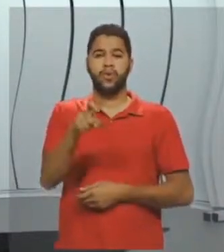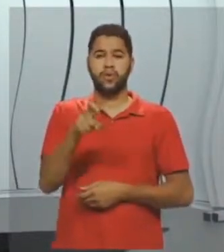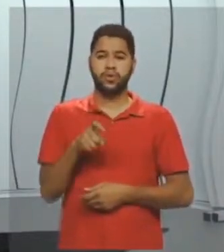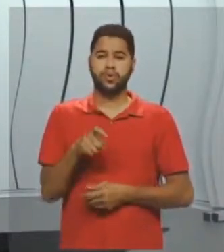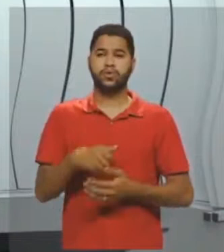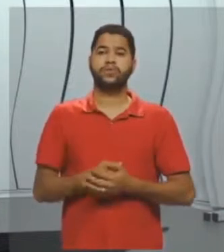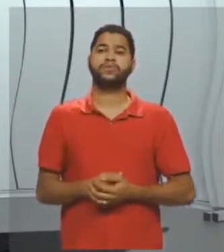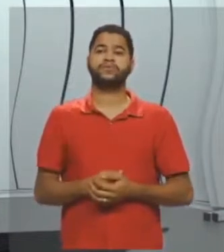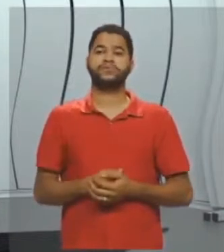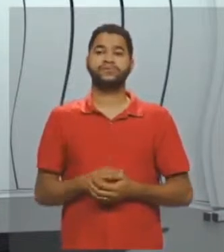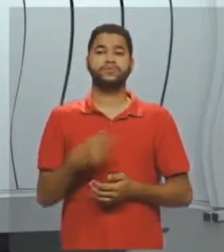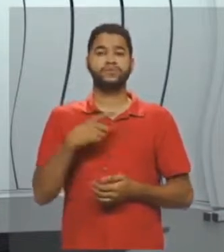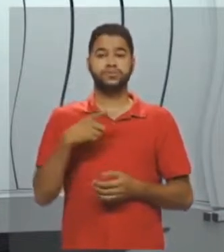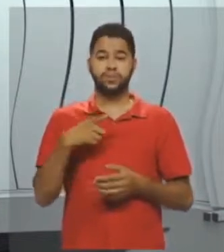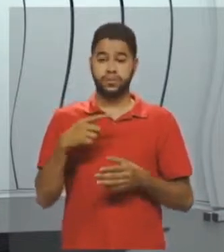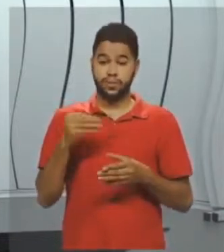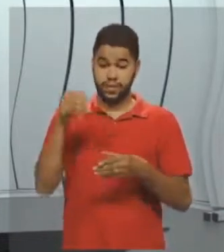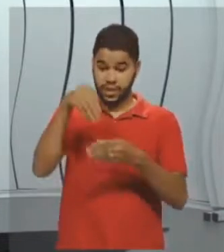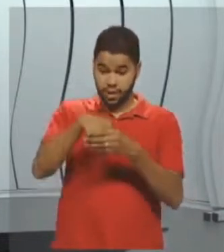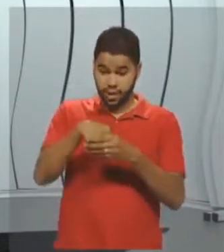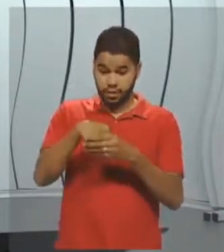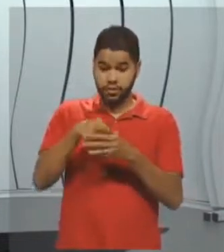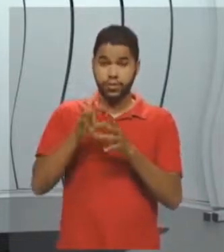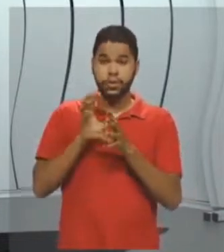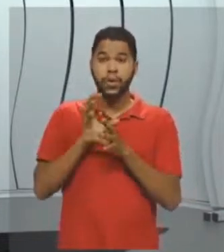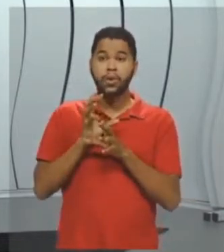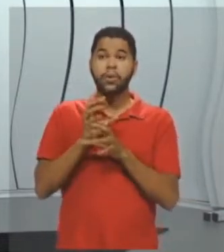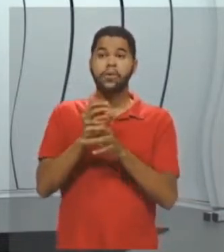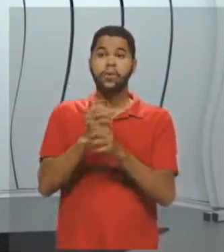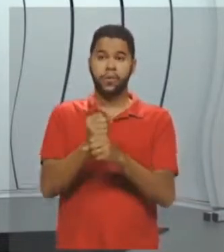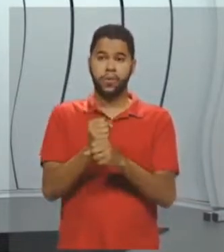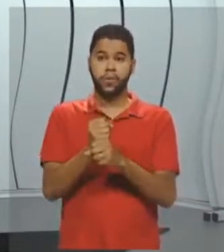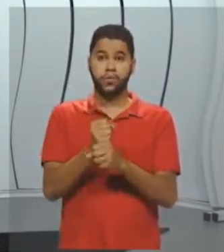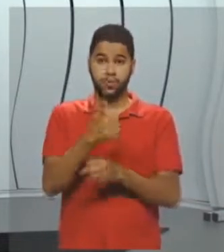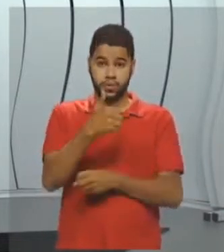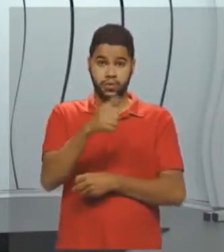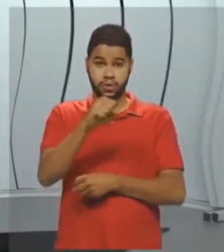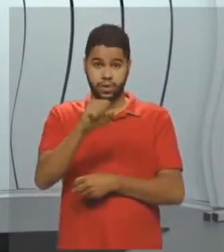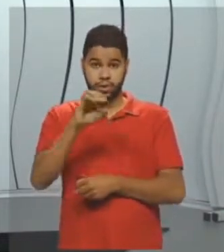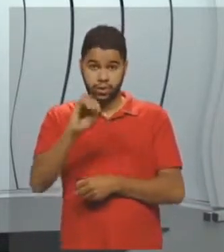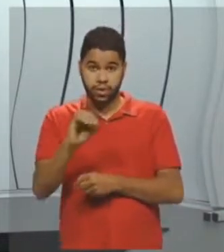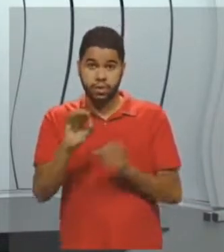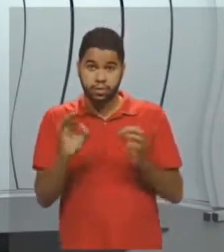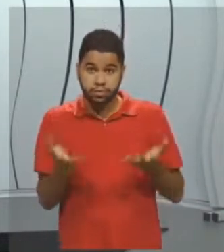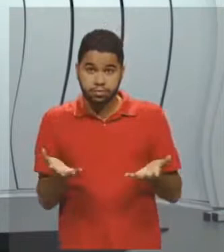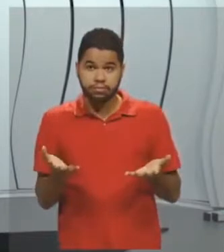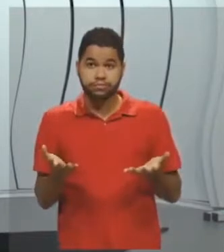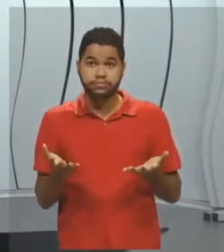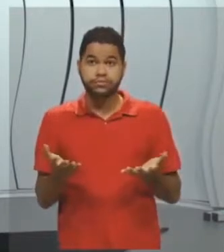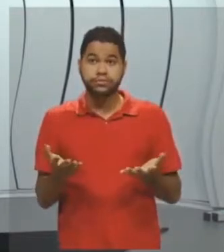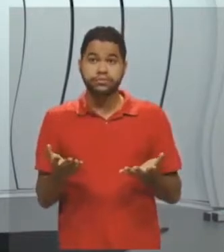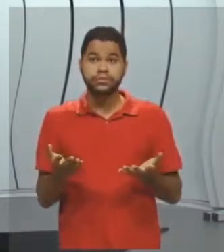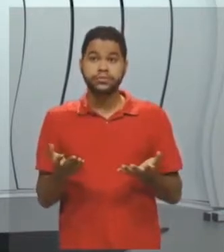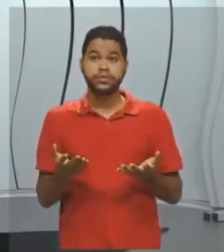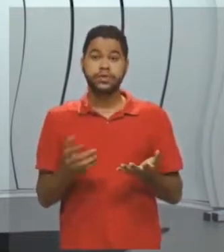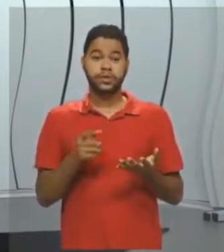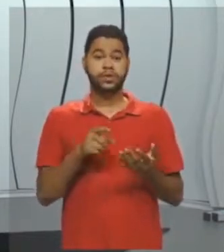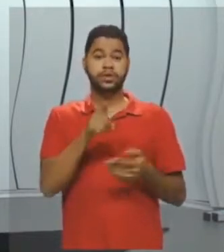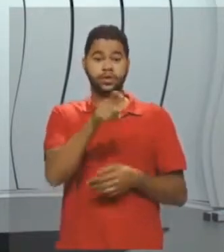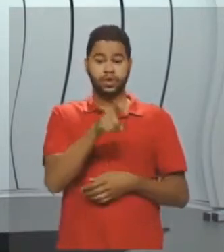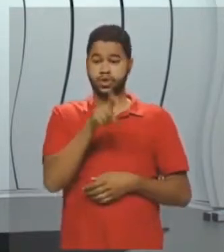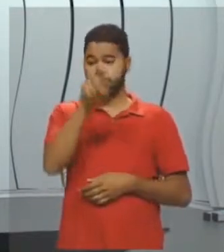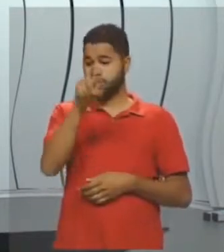a soma dos ângulos internos, não são 180 graus? Então, se esse é x,